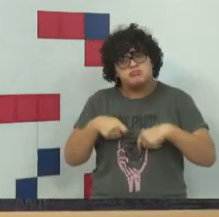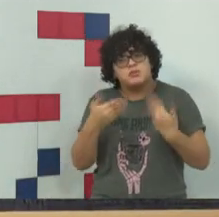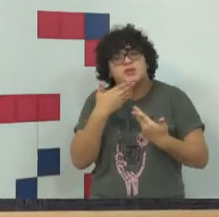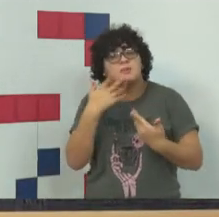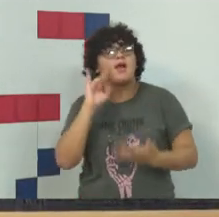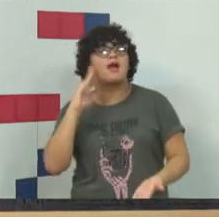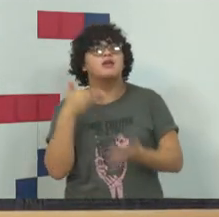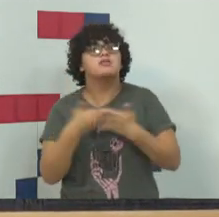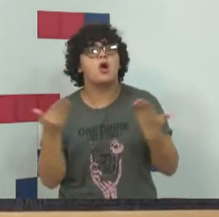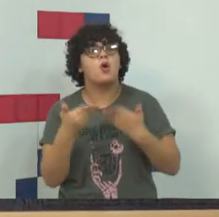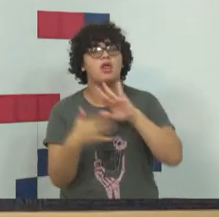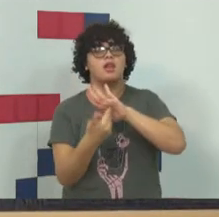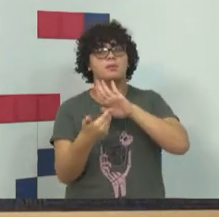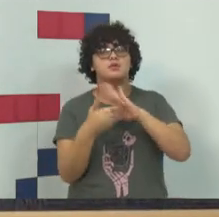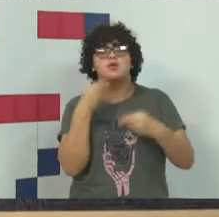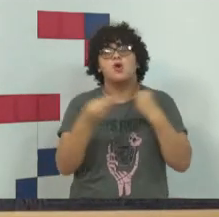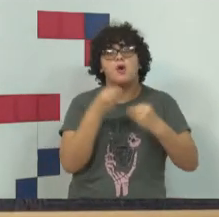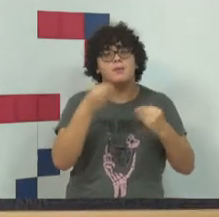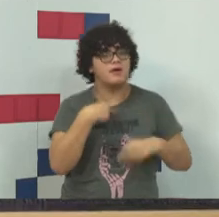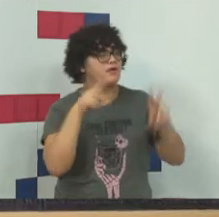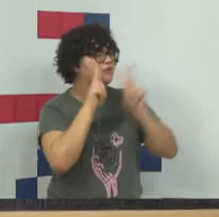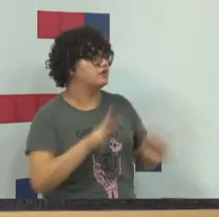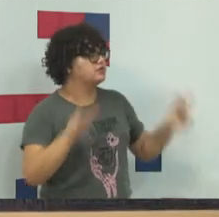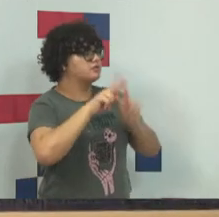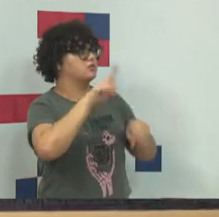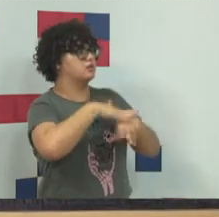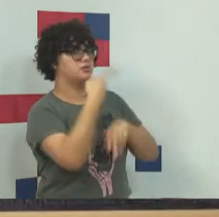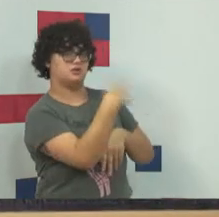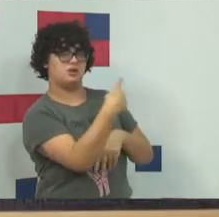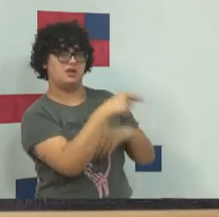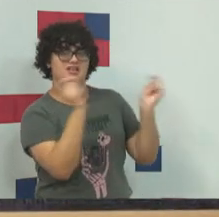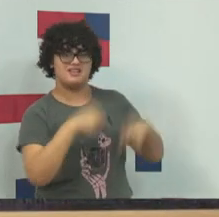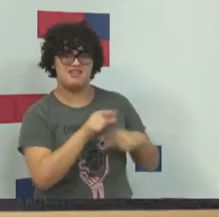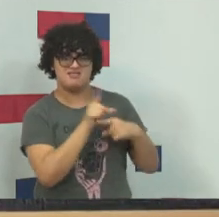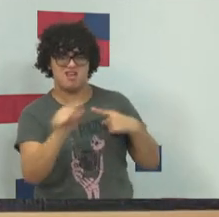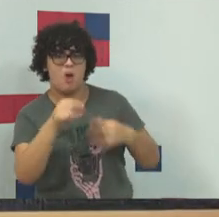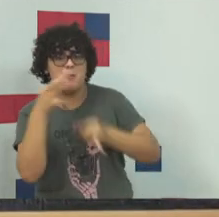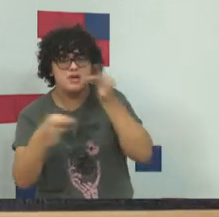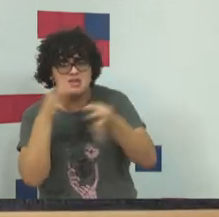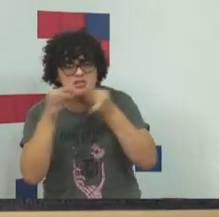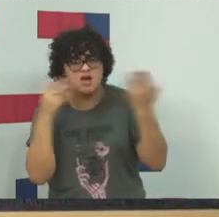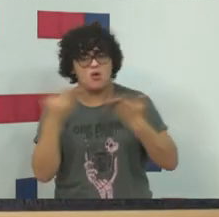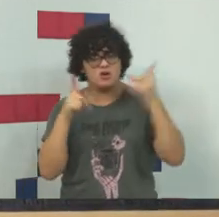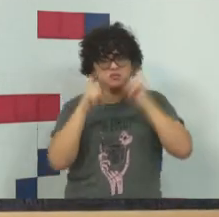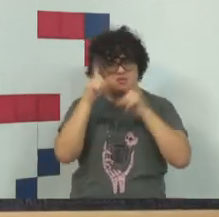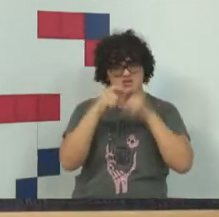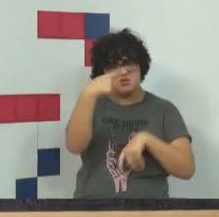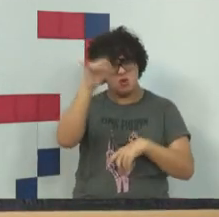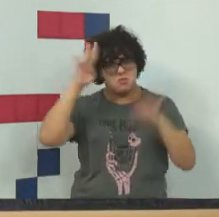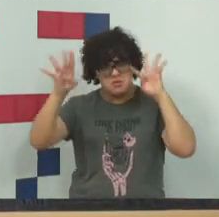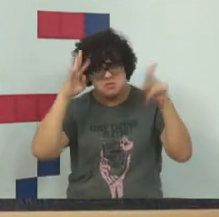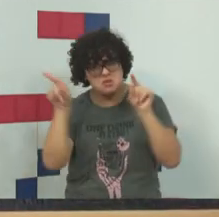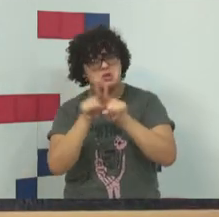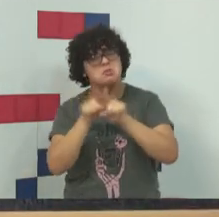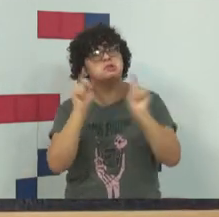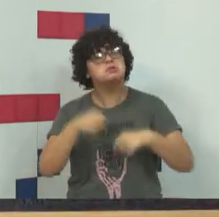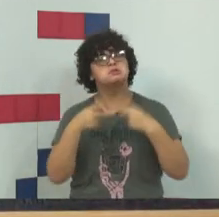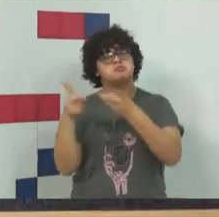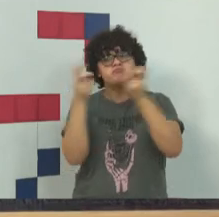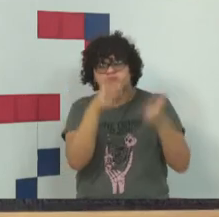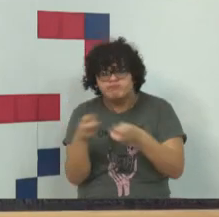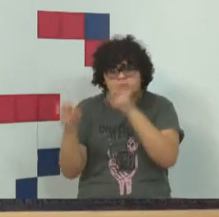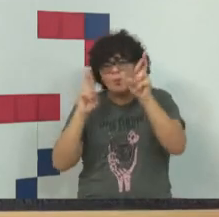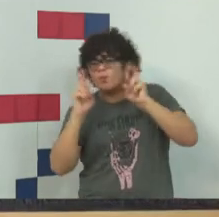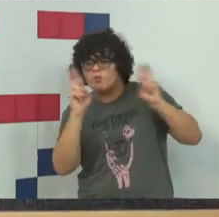Acredito que o limite se trata do ponto de vista que sai do meio opinativo da expressão de seus pensamentos e perspectivas,